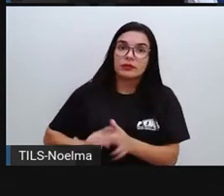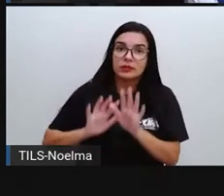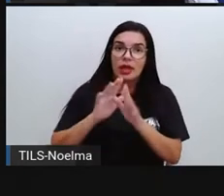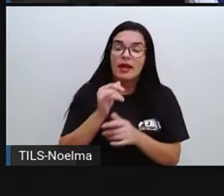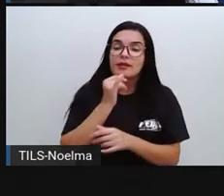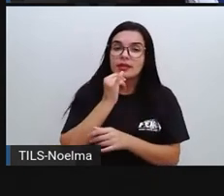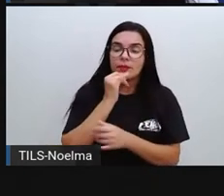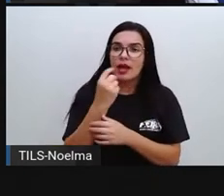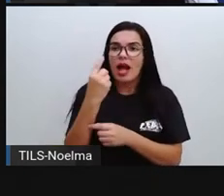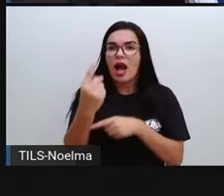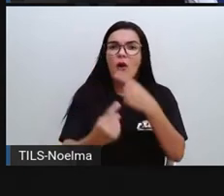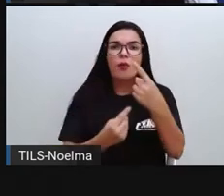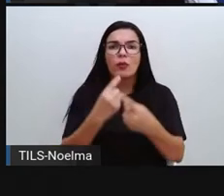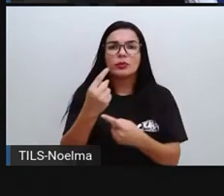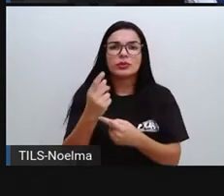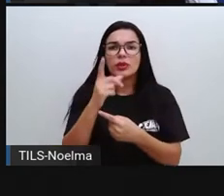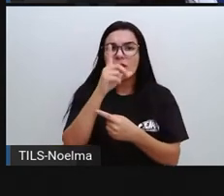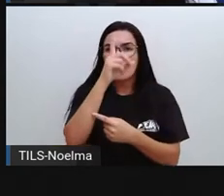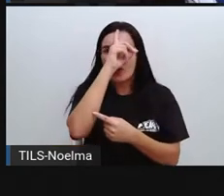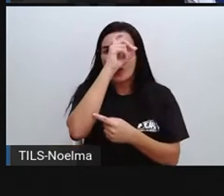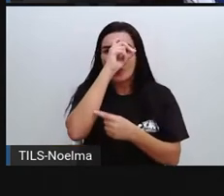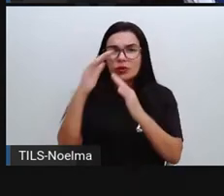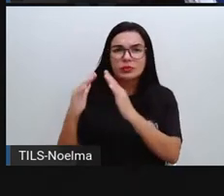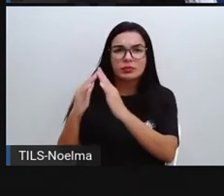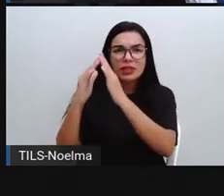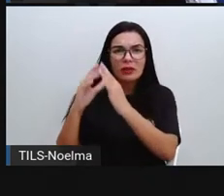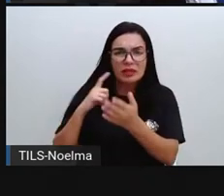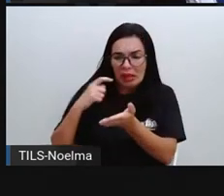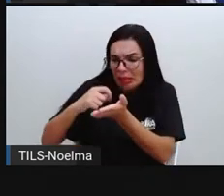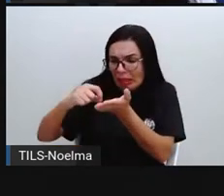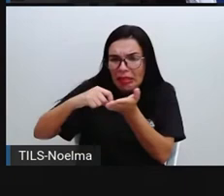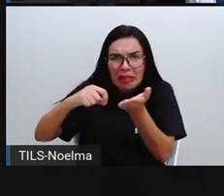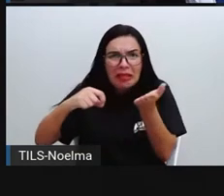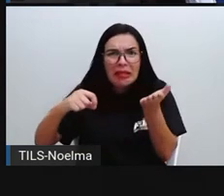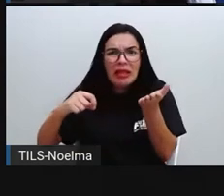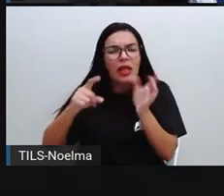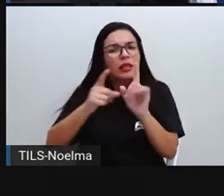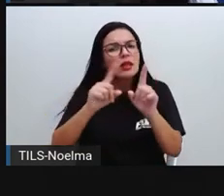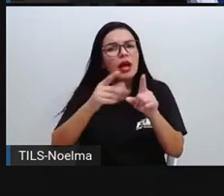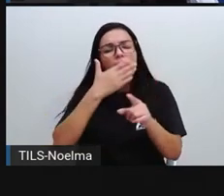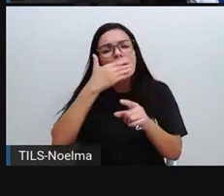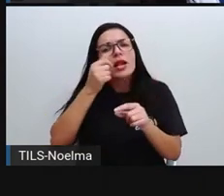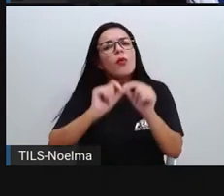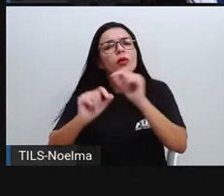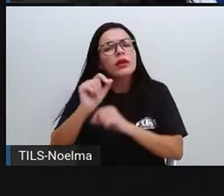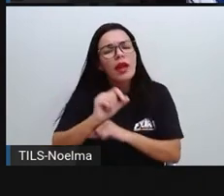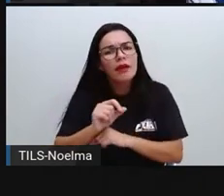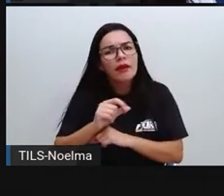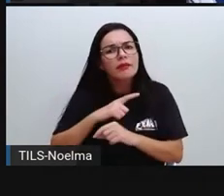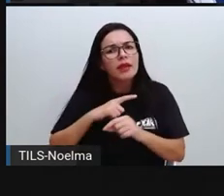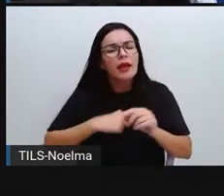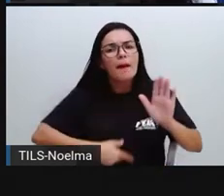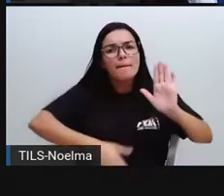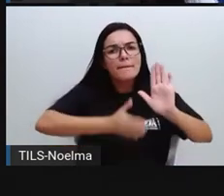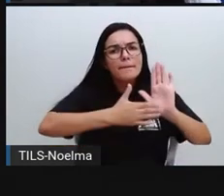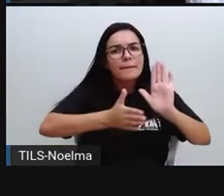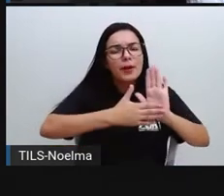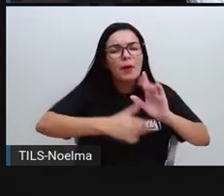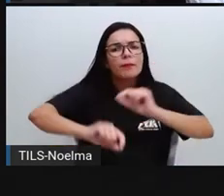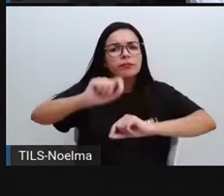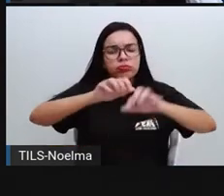hospitais ainda trabalham com fichinhas, né? Manuais. Se a gente tivesse programas, né? De